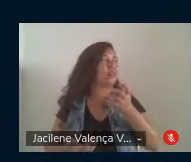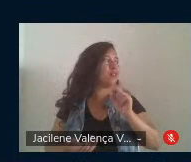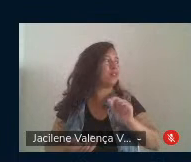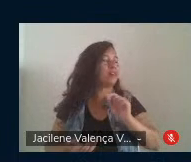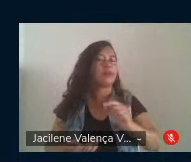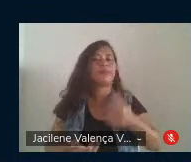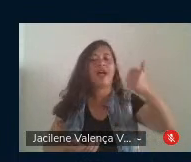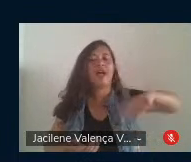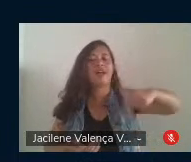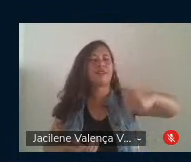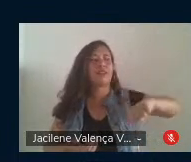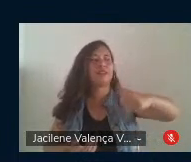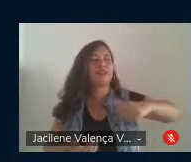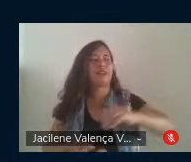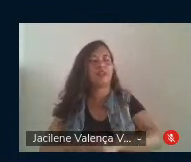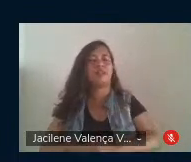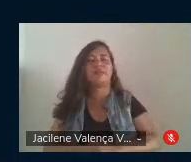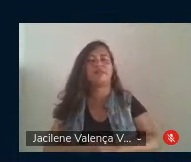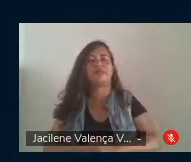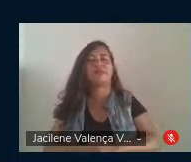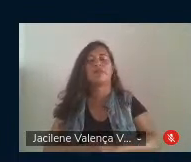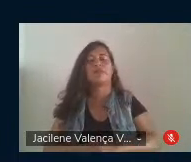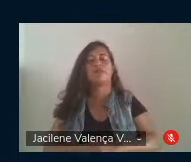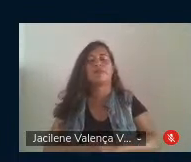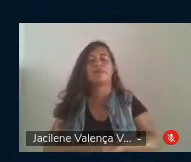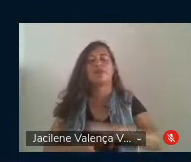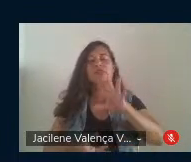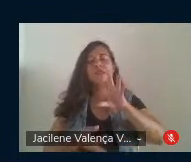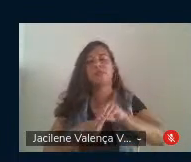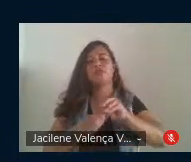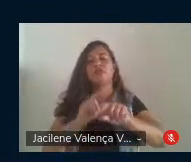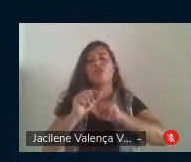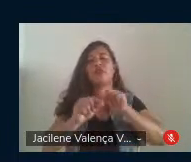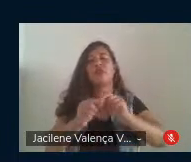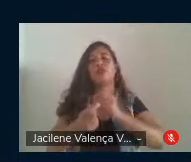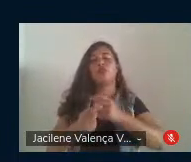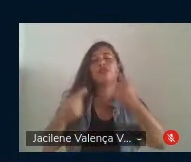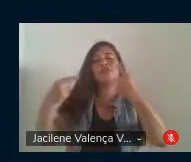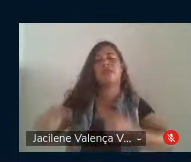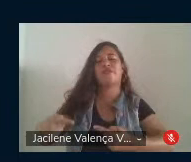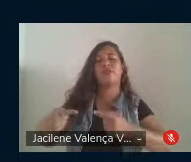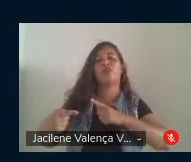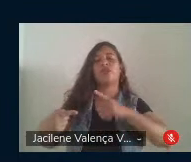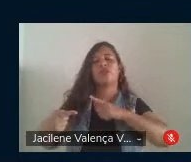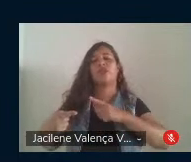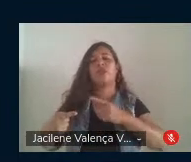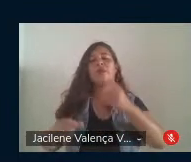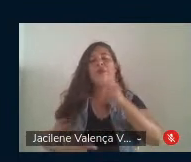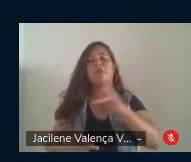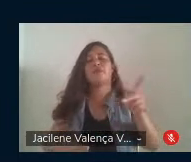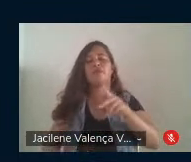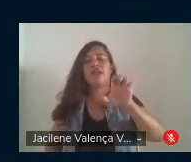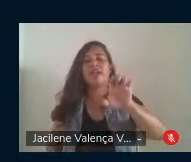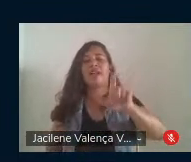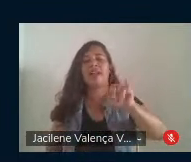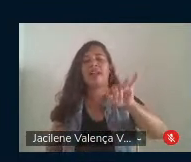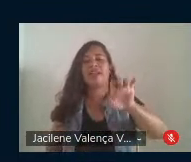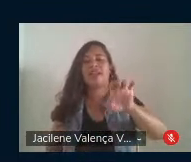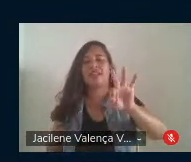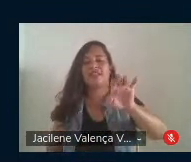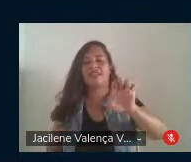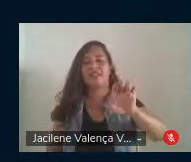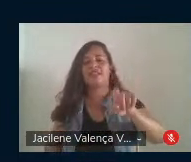analisar e sistematizar a partir do desafio lançado pela professora Eliette e professor Batista.